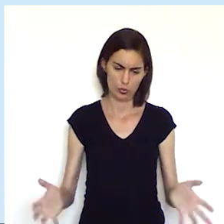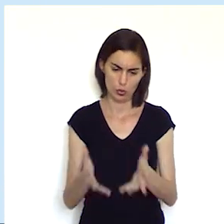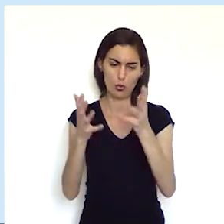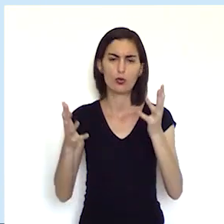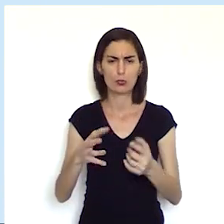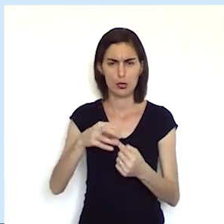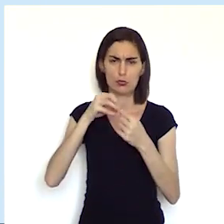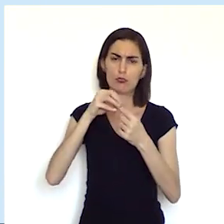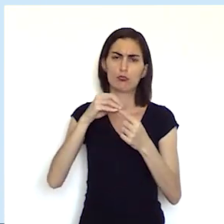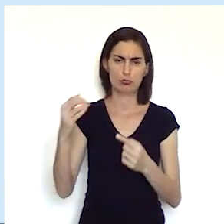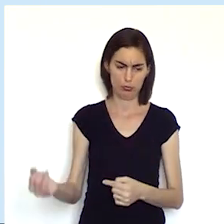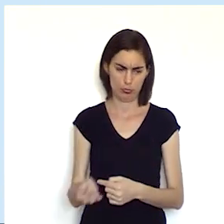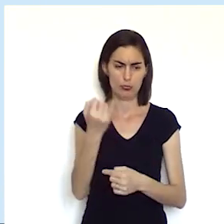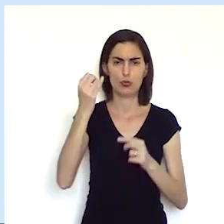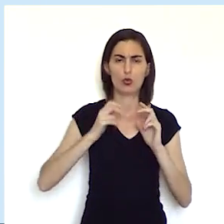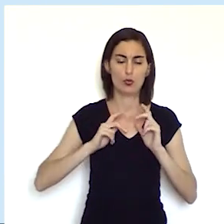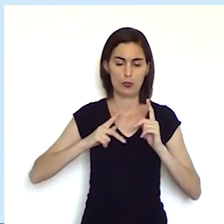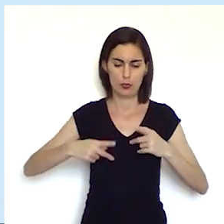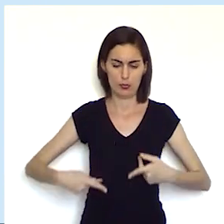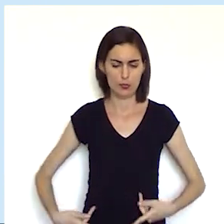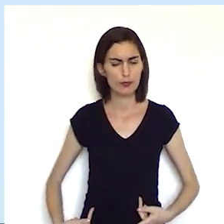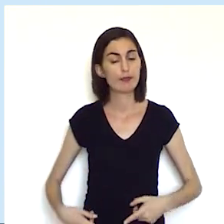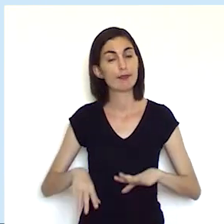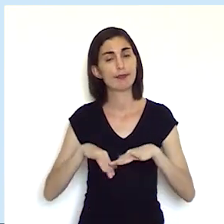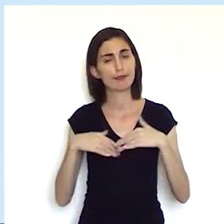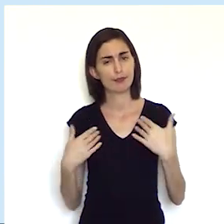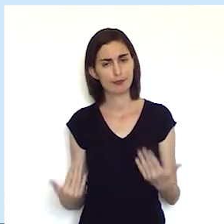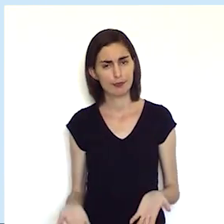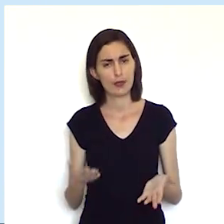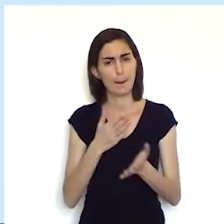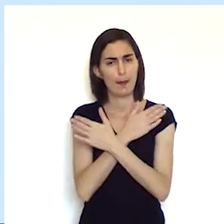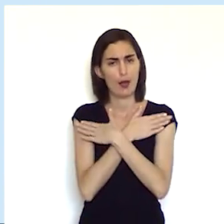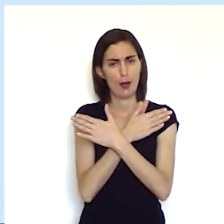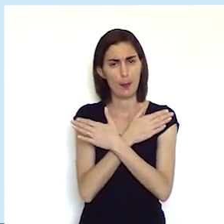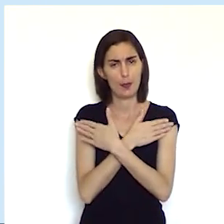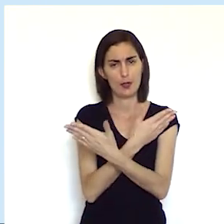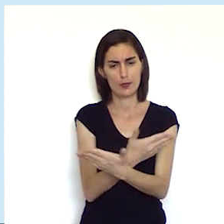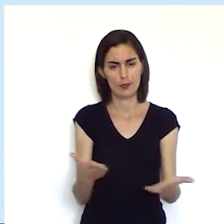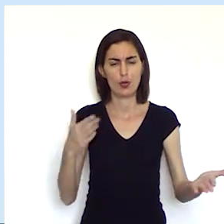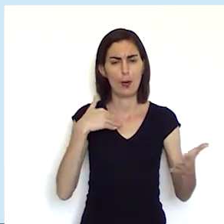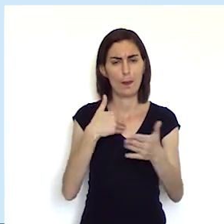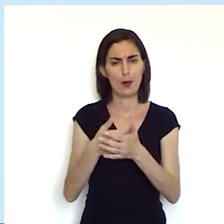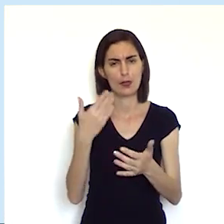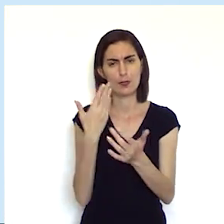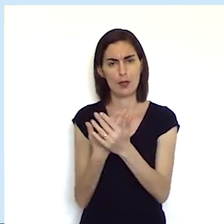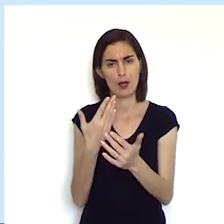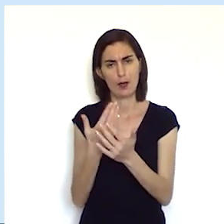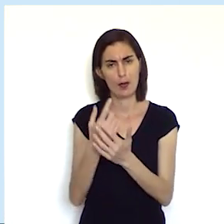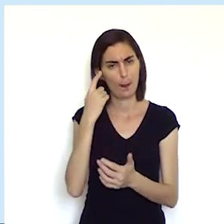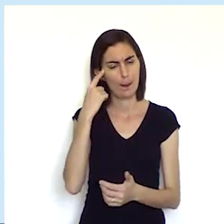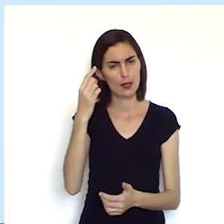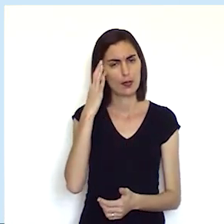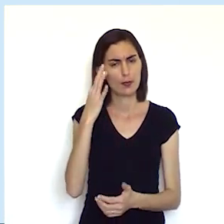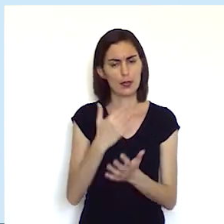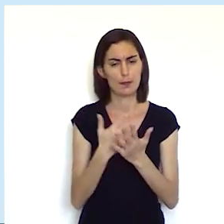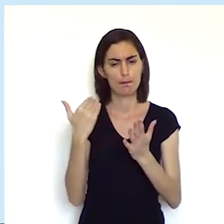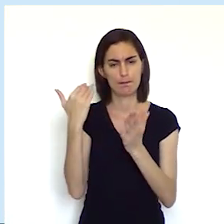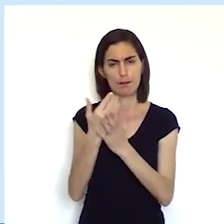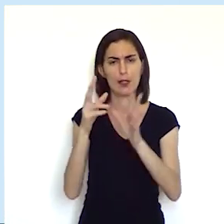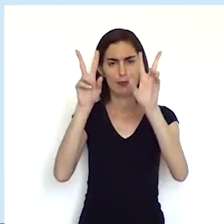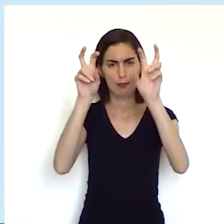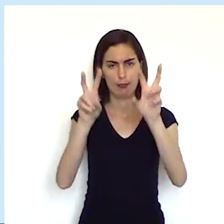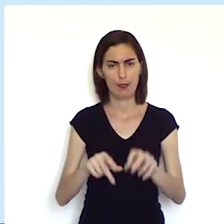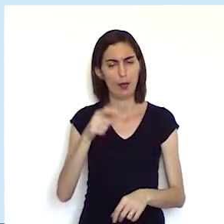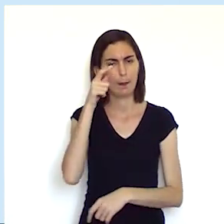fundamental para a humanidade e aí fica o meu abraço para vocês e na próxima aula conversaremos sobre mais temas